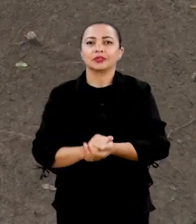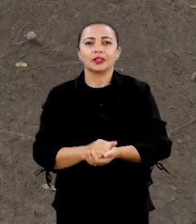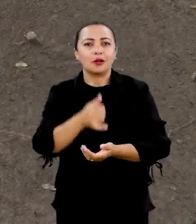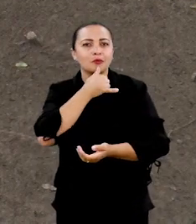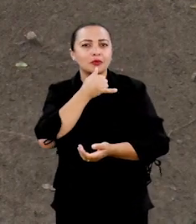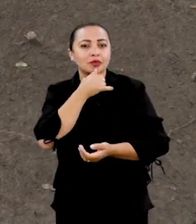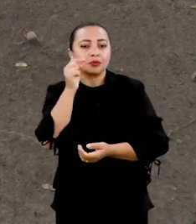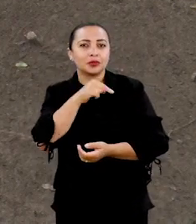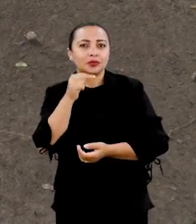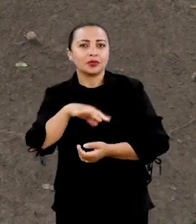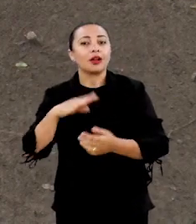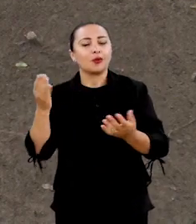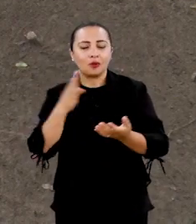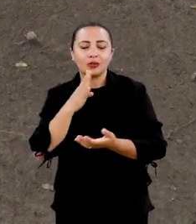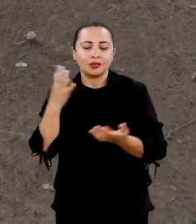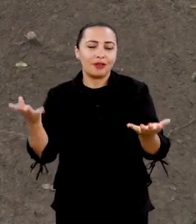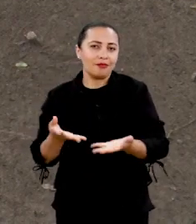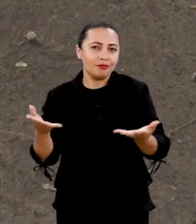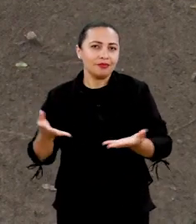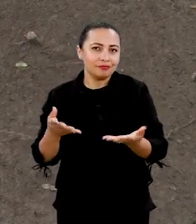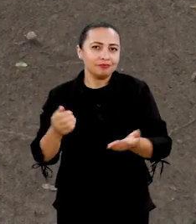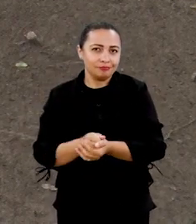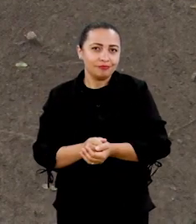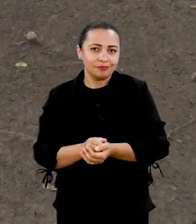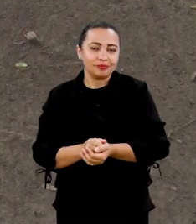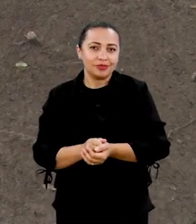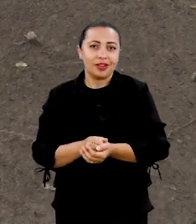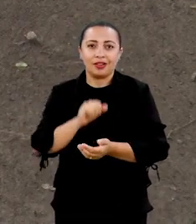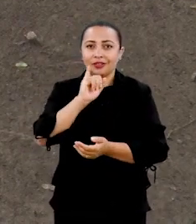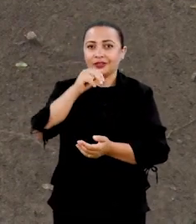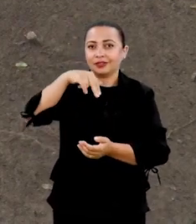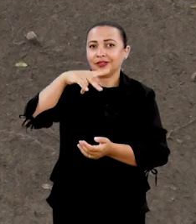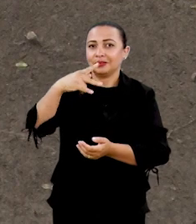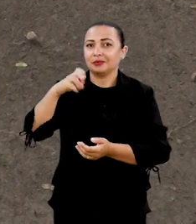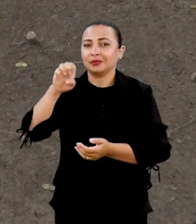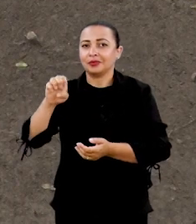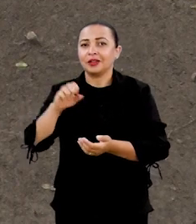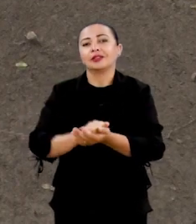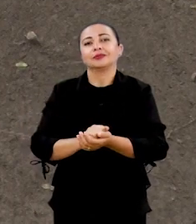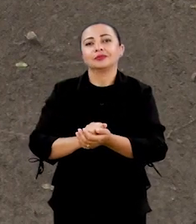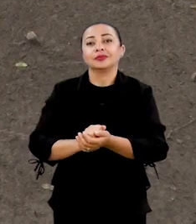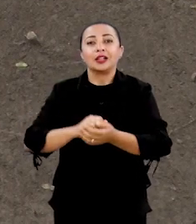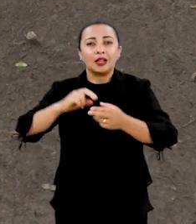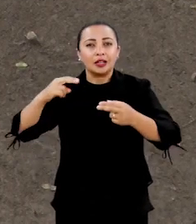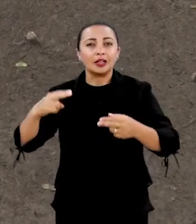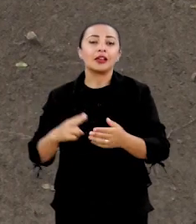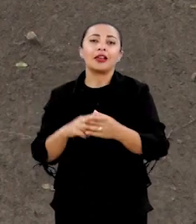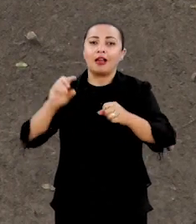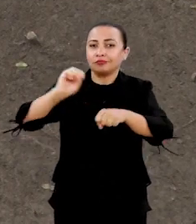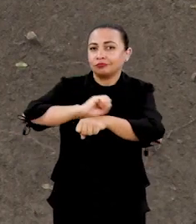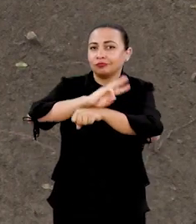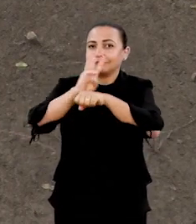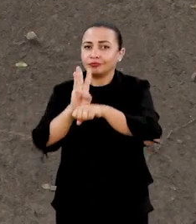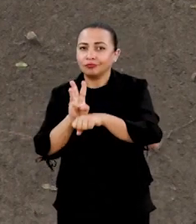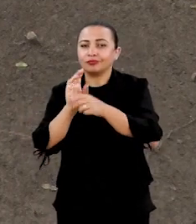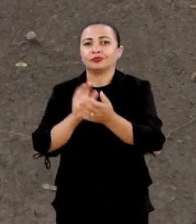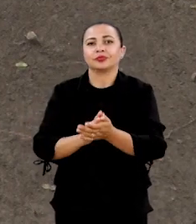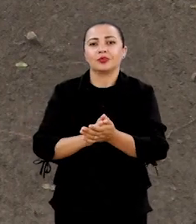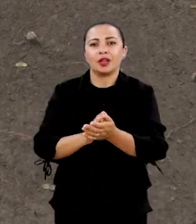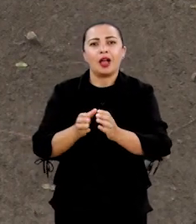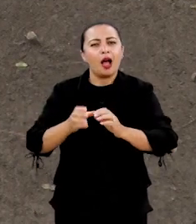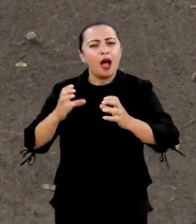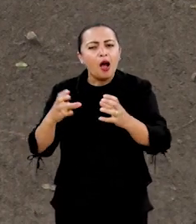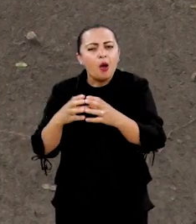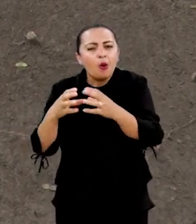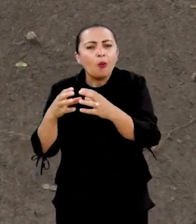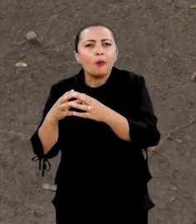da ciência. A exemplo desta que vamos conhecer agora, entre o Instituto Nacional de Pesquisa Espacial e a Universidade Estadual do Maranhão.